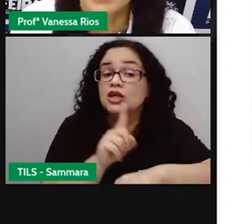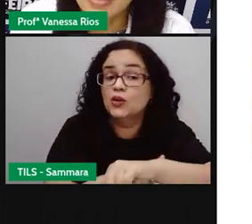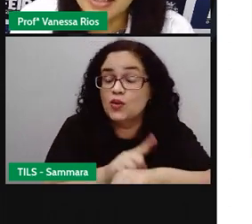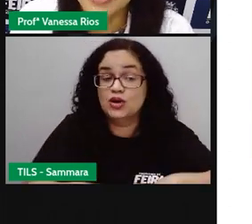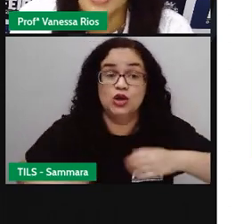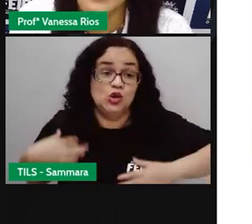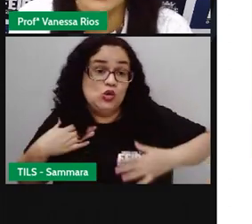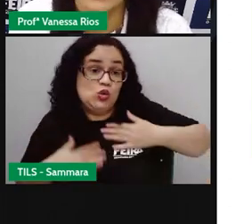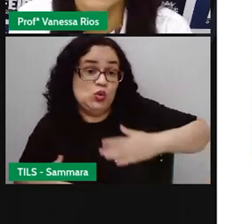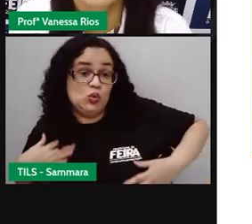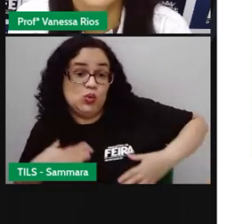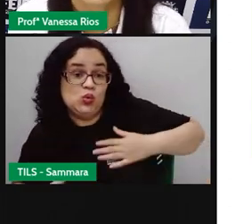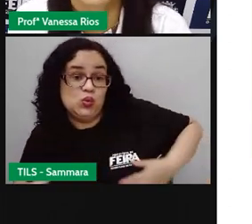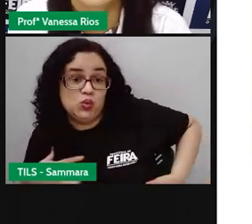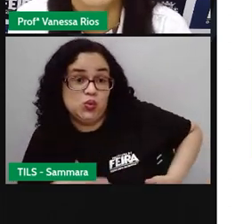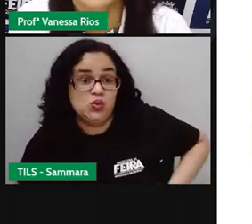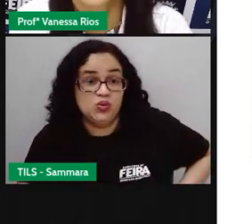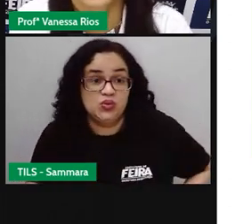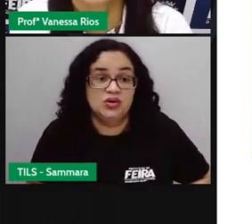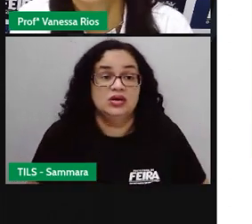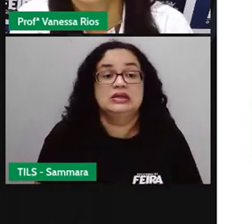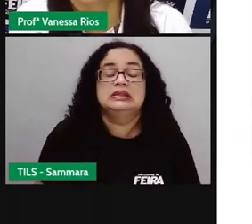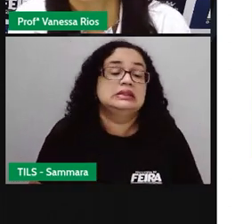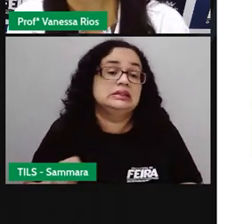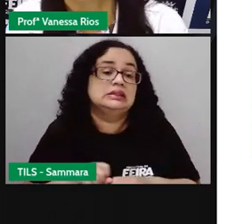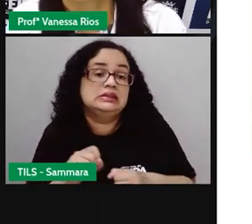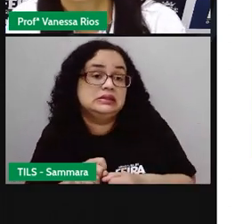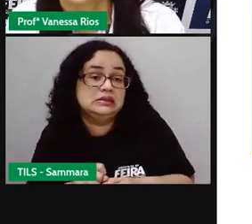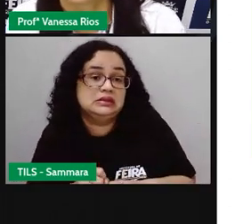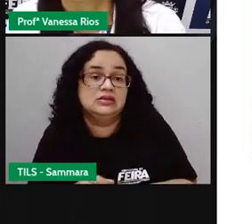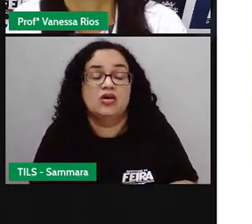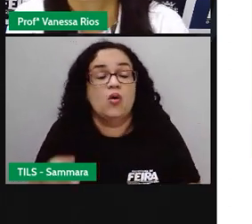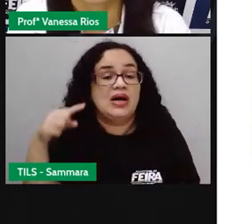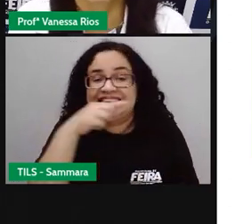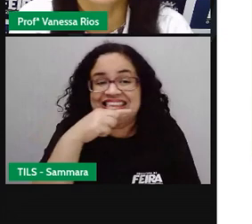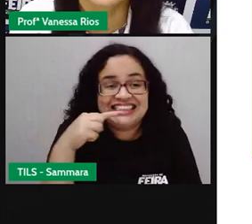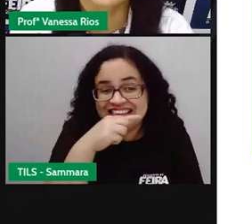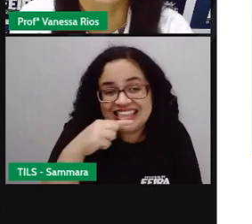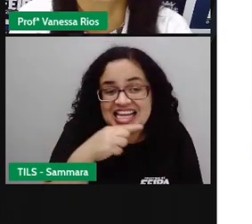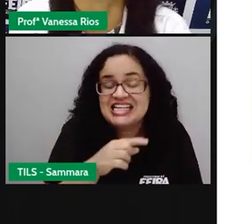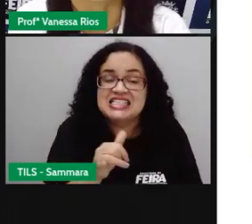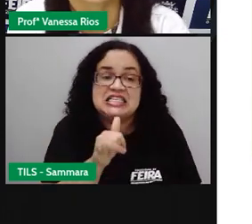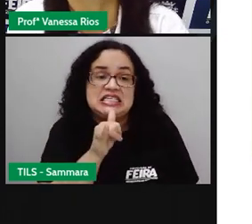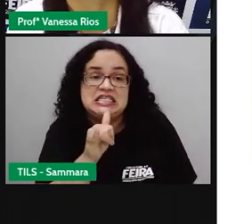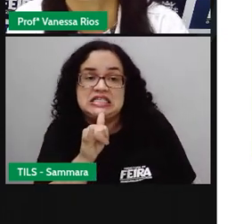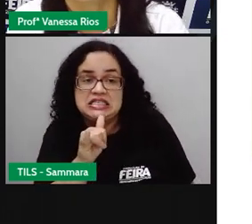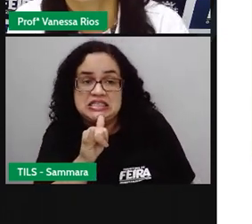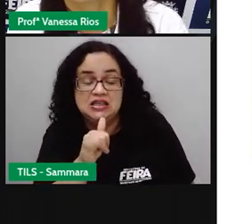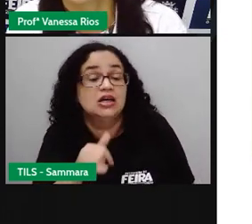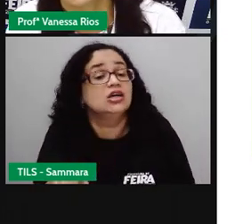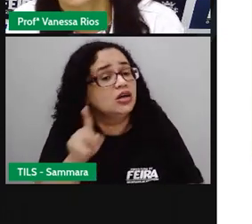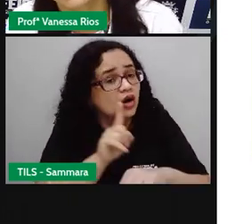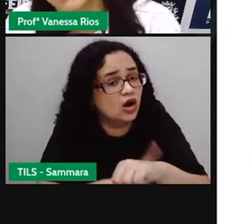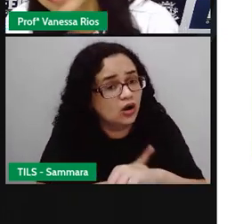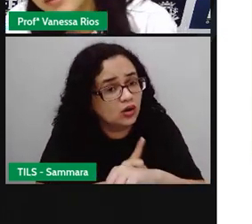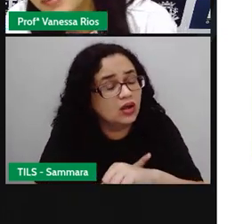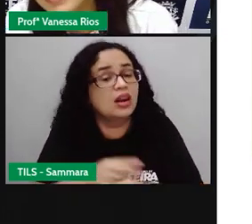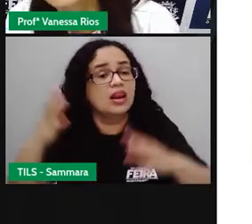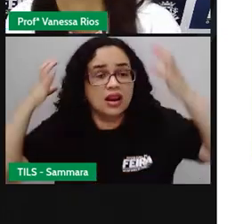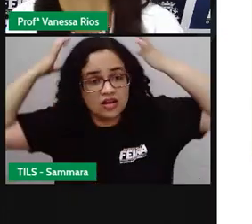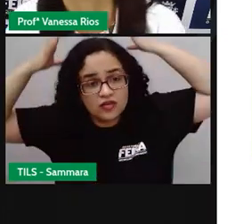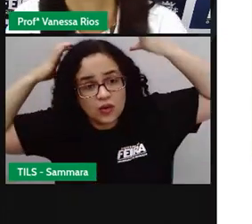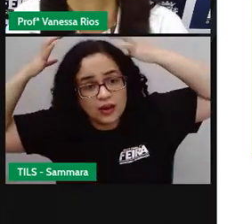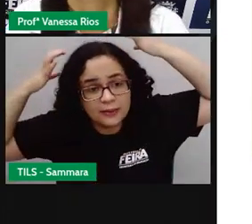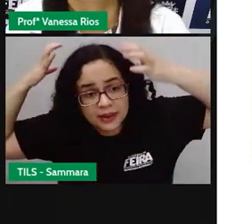tomar banho, né, ou de praticar alguma das ações de higiene, escovar os dentes. Ah, chegou a hora de você ir lavar o